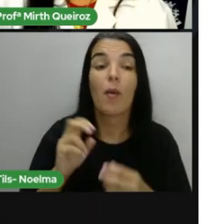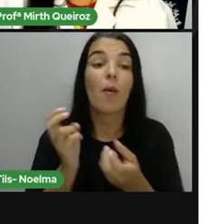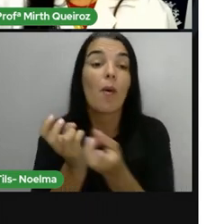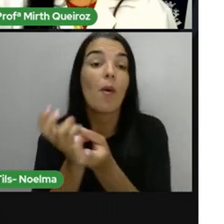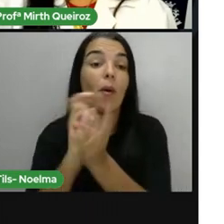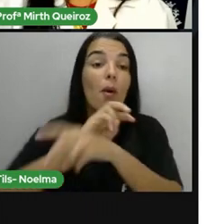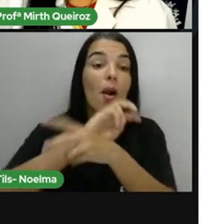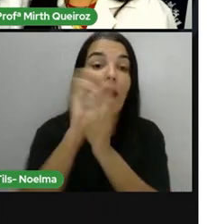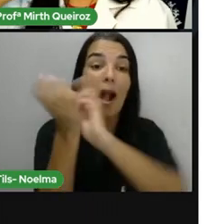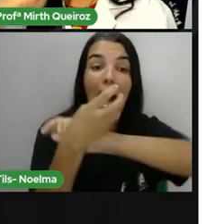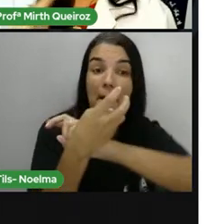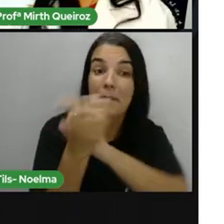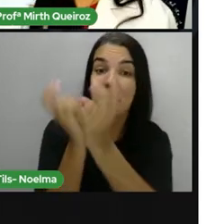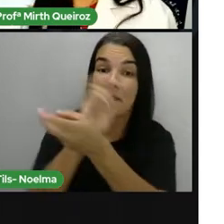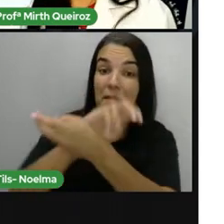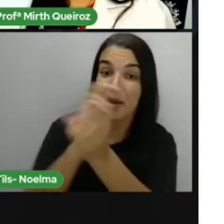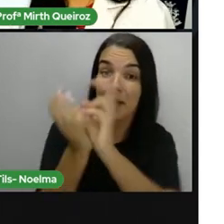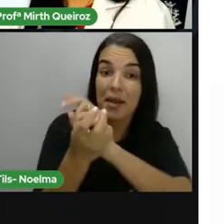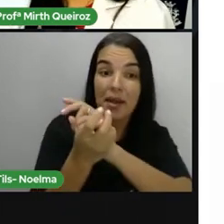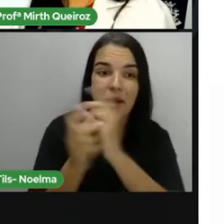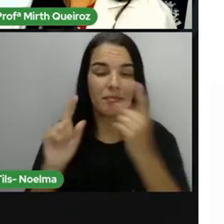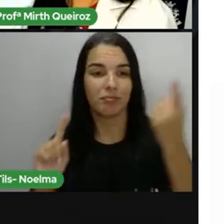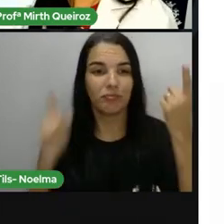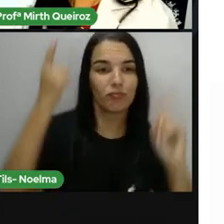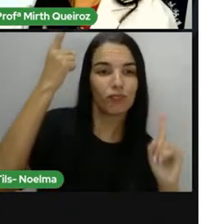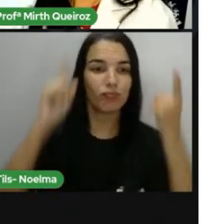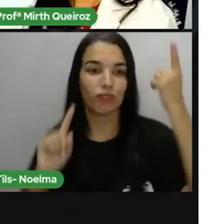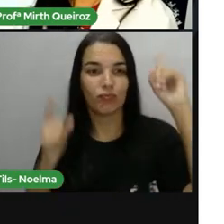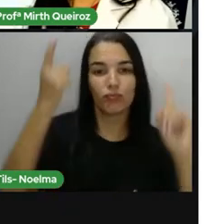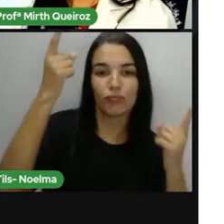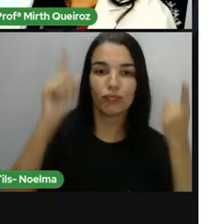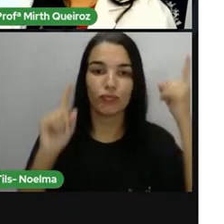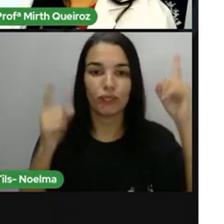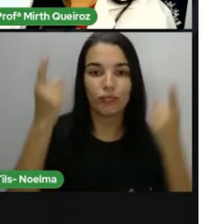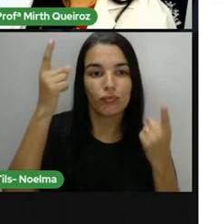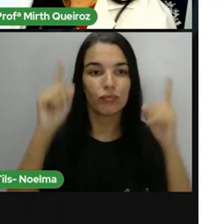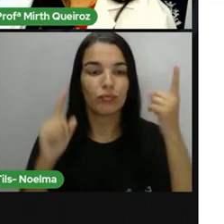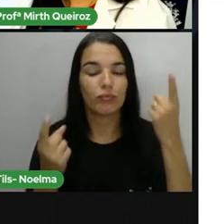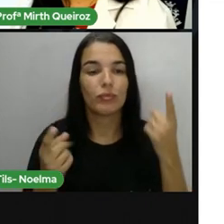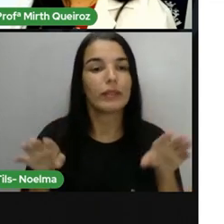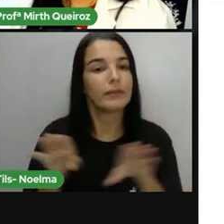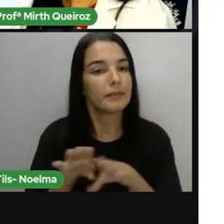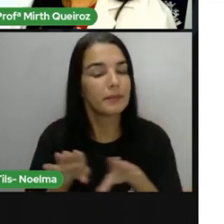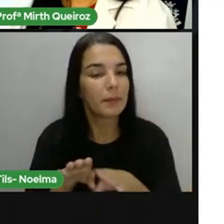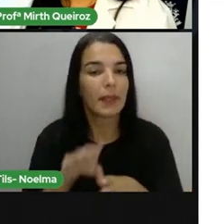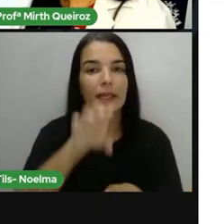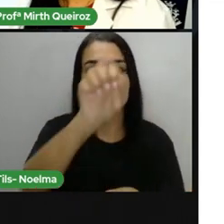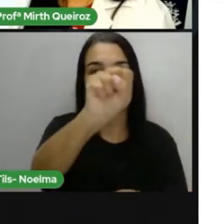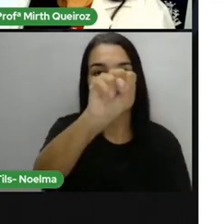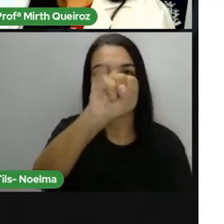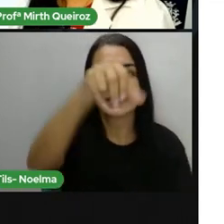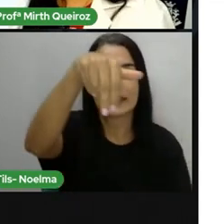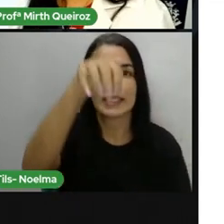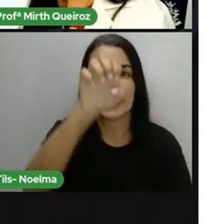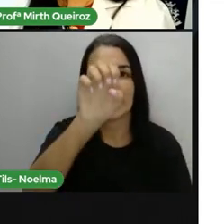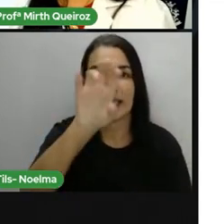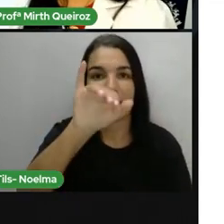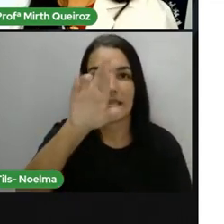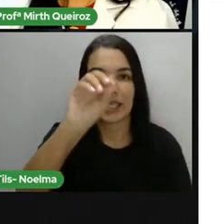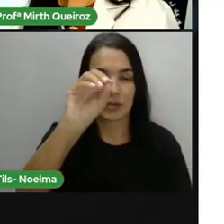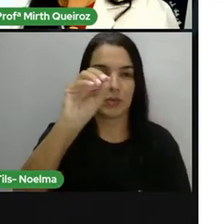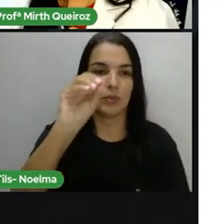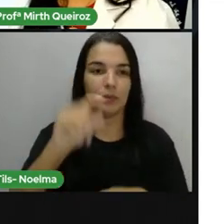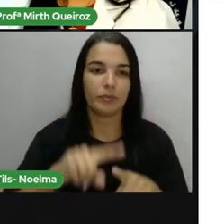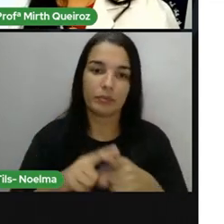aí a Roda de Capoeira, o Frevo, o Ofício de Cineiro, que são exemplos de patrimônios imateriais.